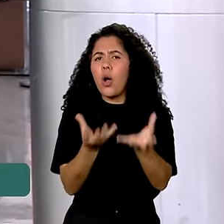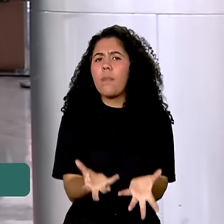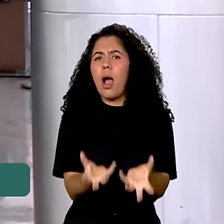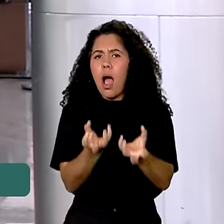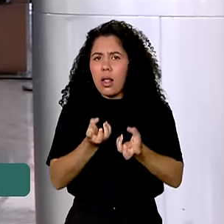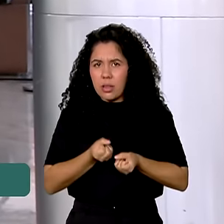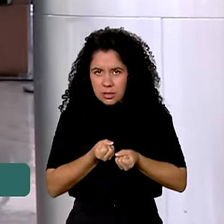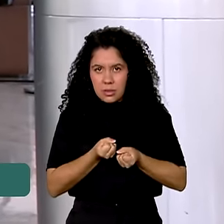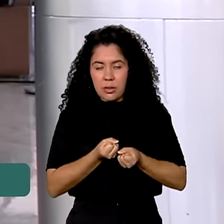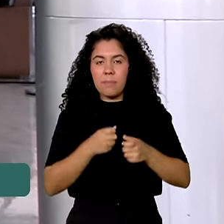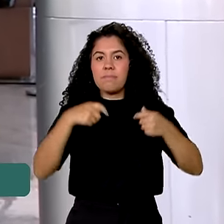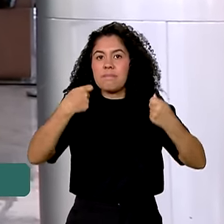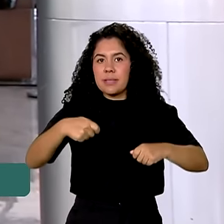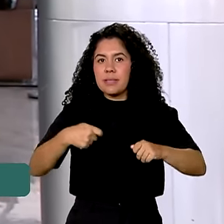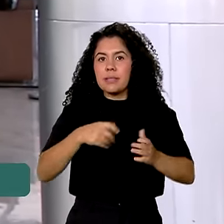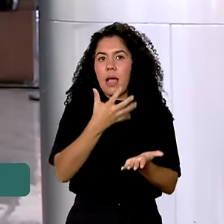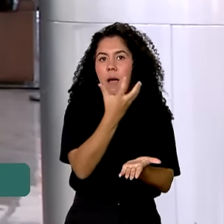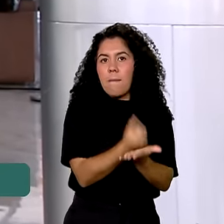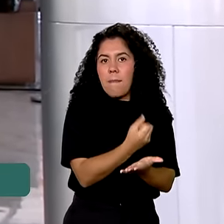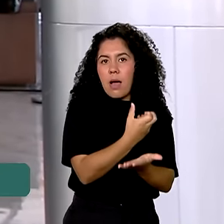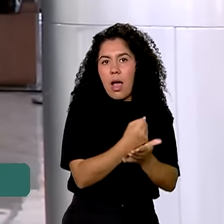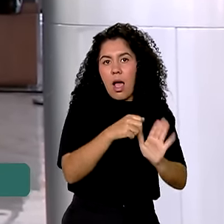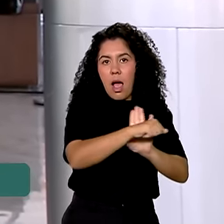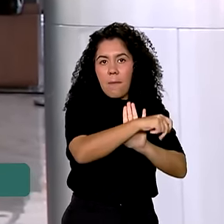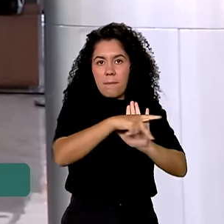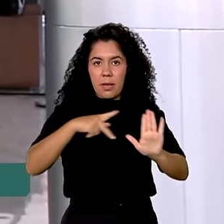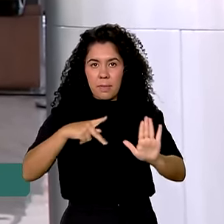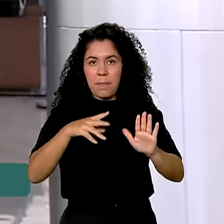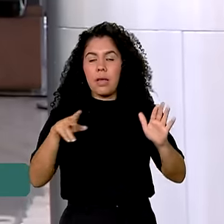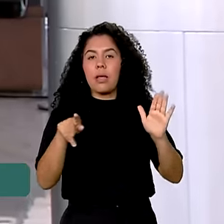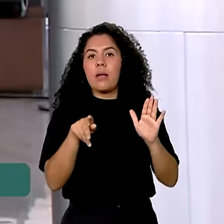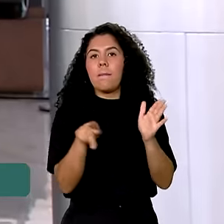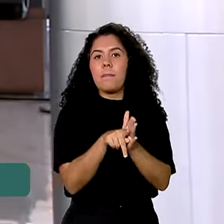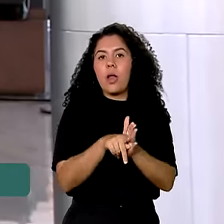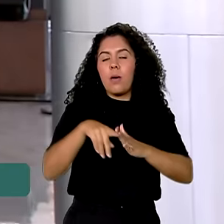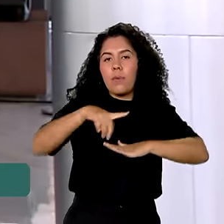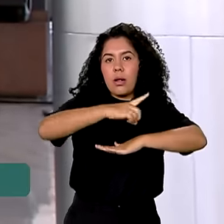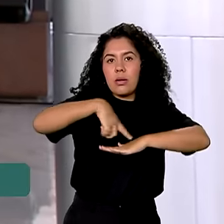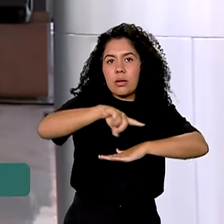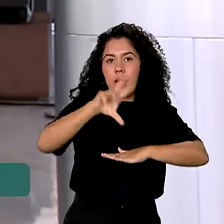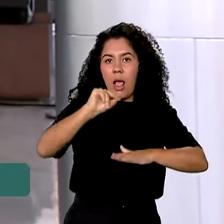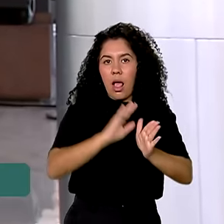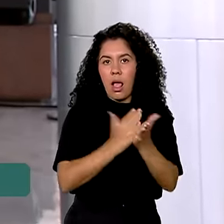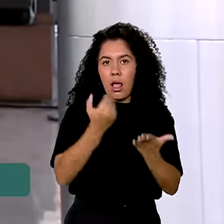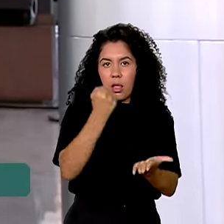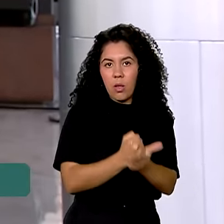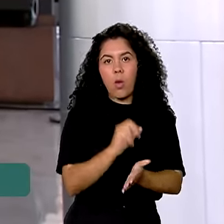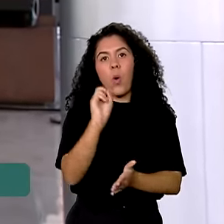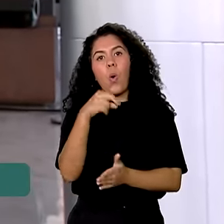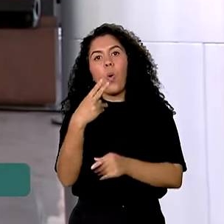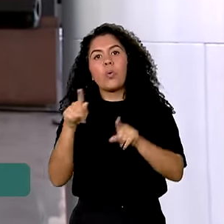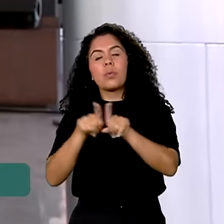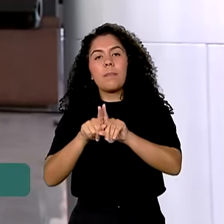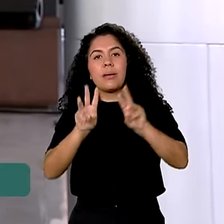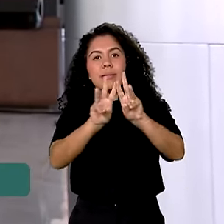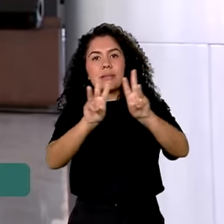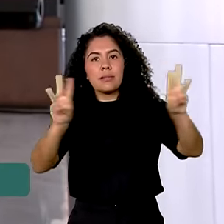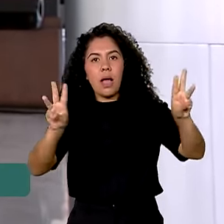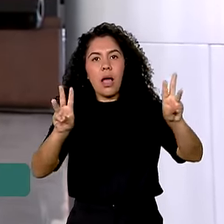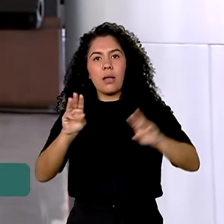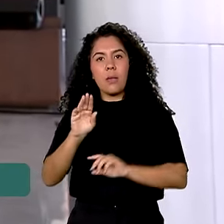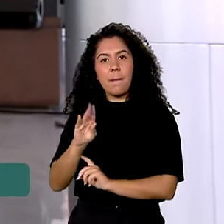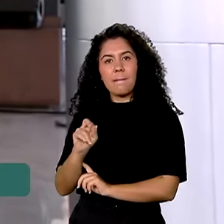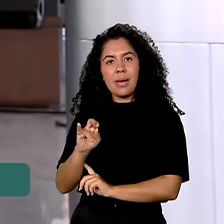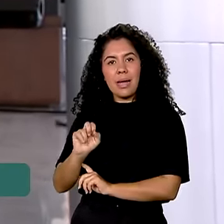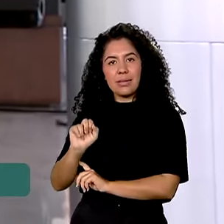ser feita pelo aplicativo da Carteira de Trabalho Digital ou no portal Emprega Brasil Trabalhador. E o prazo vai